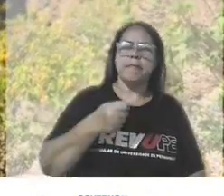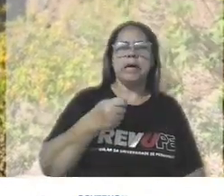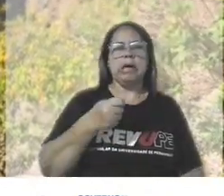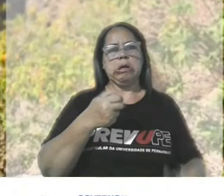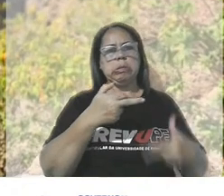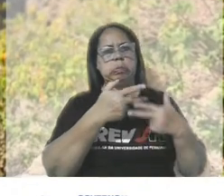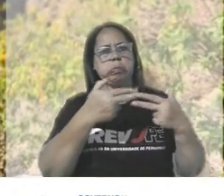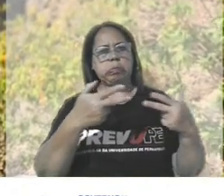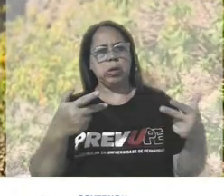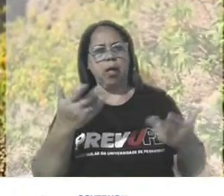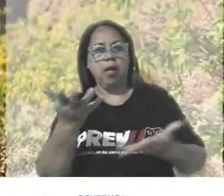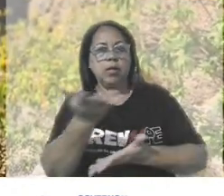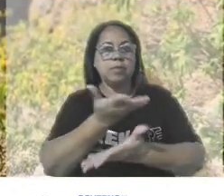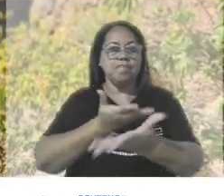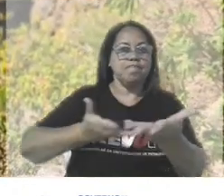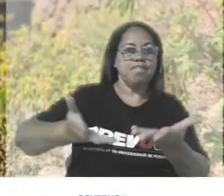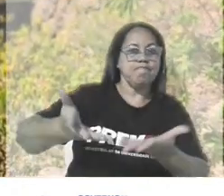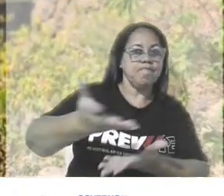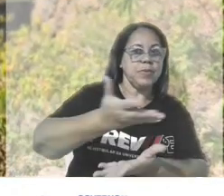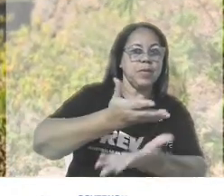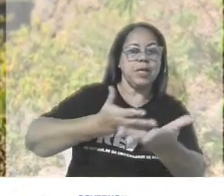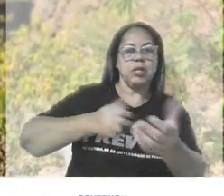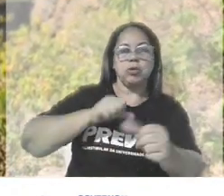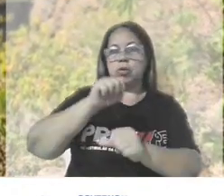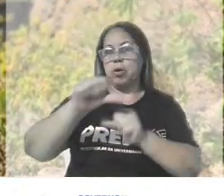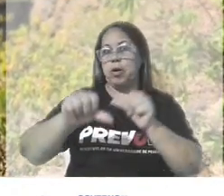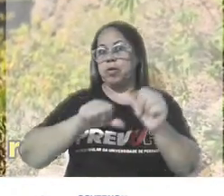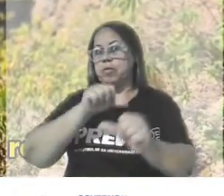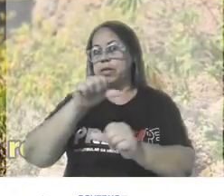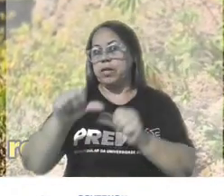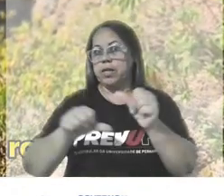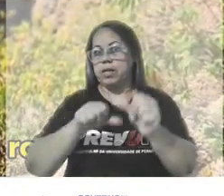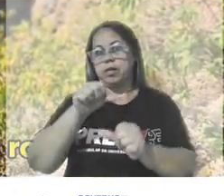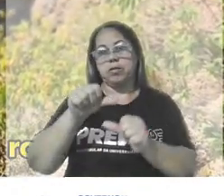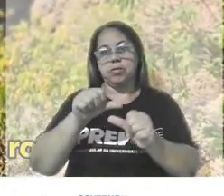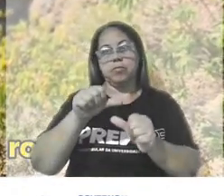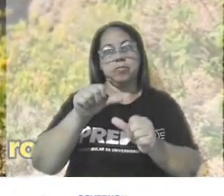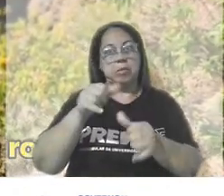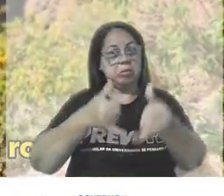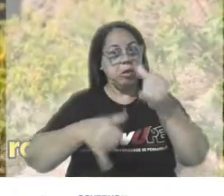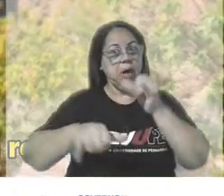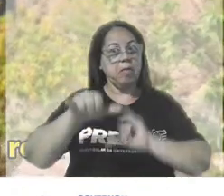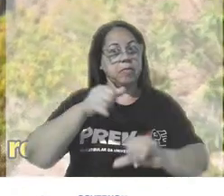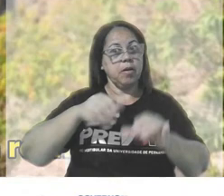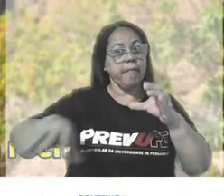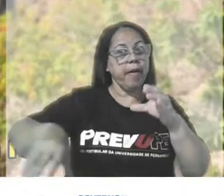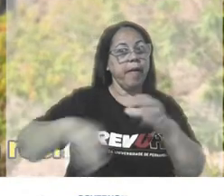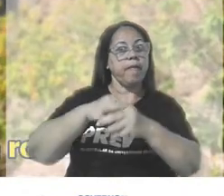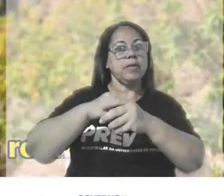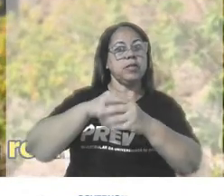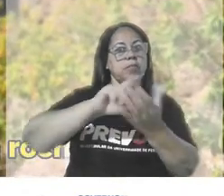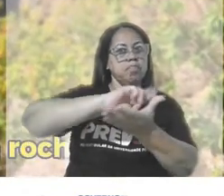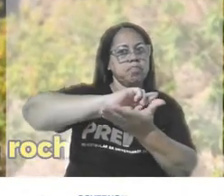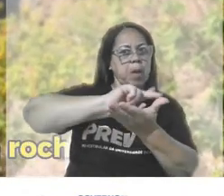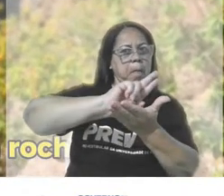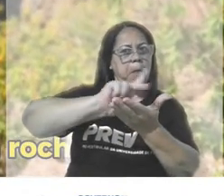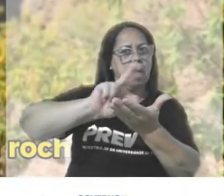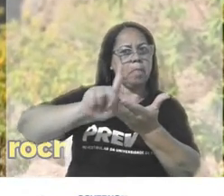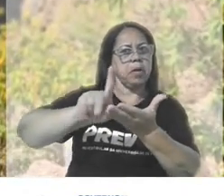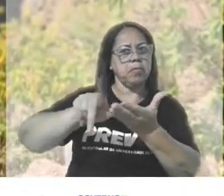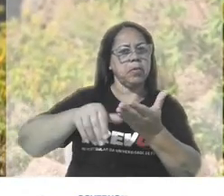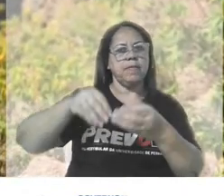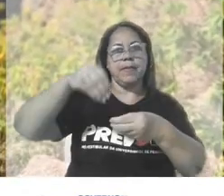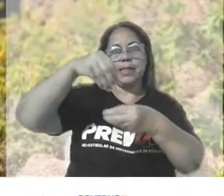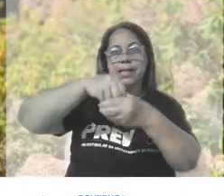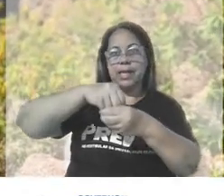diretamente ou alterando, no caso do intemperismo químico, a constituição dos diversos minerais que compõem a rocha